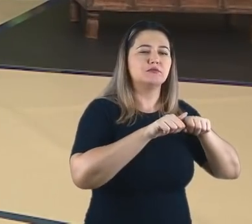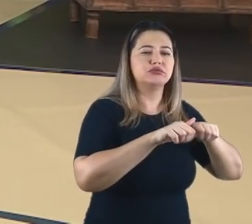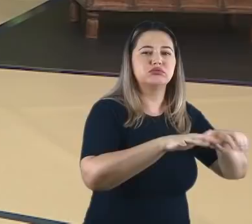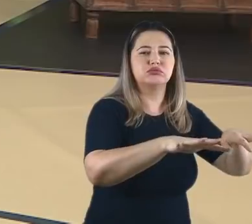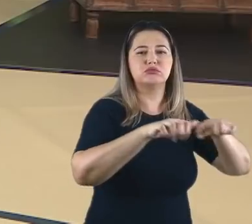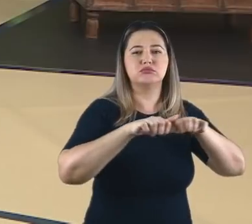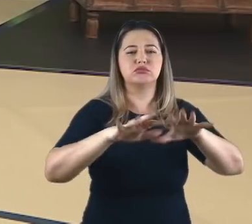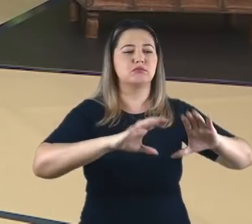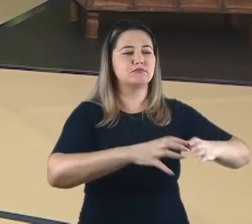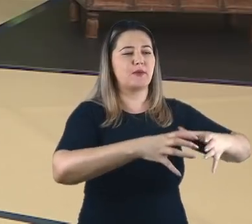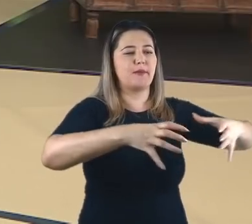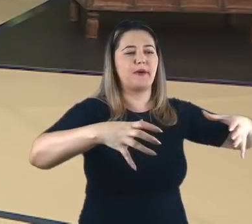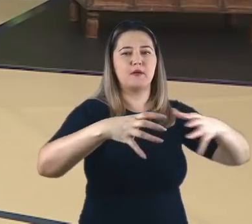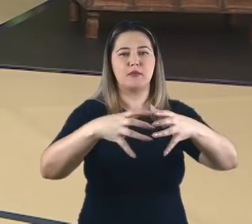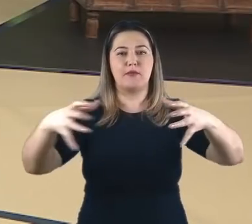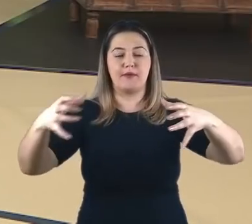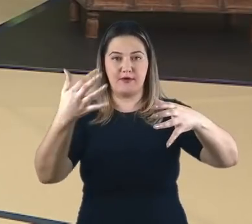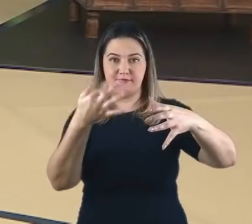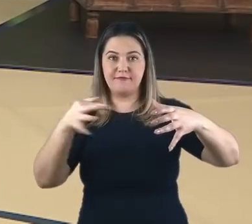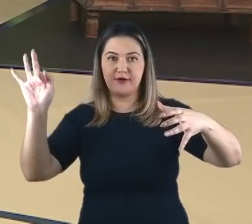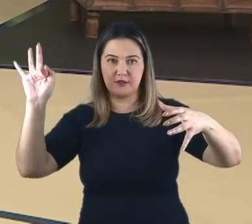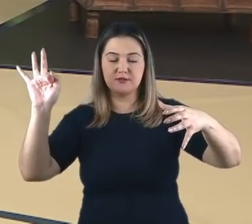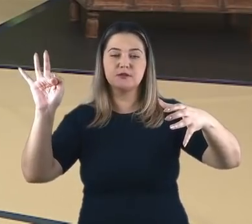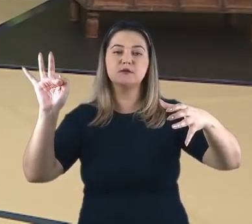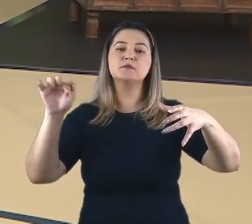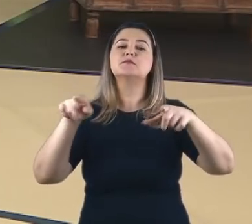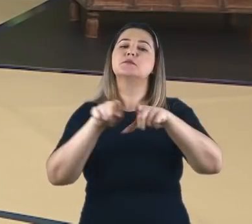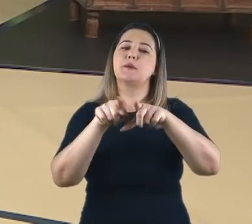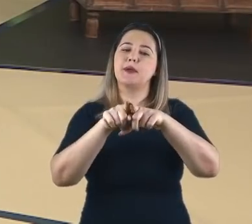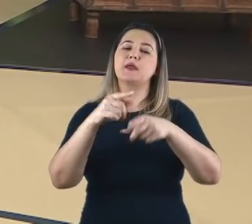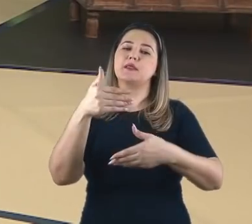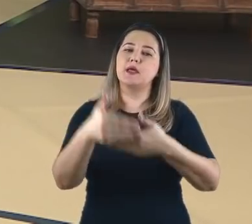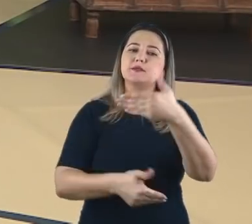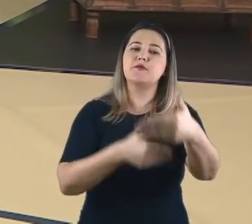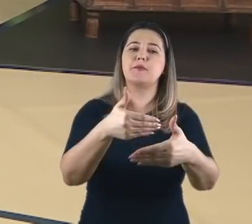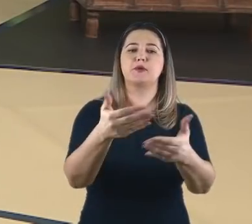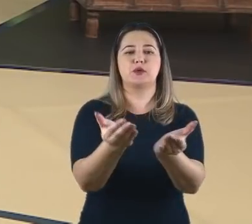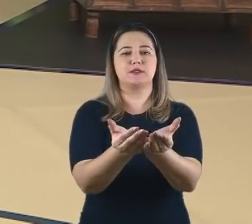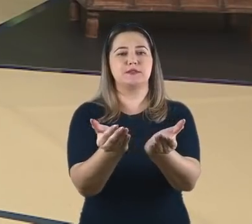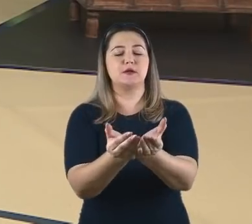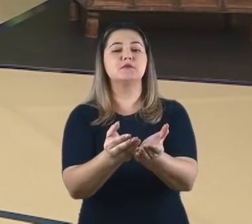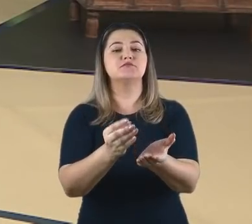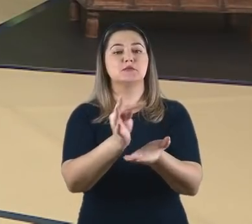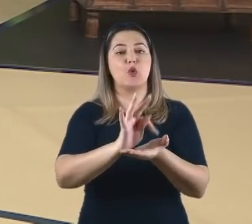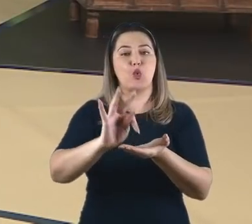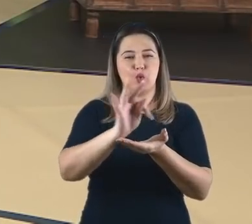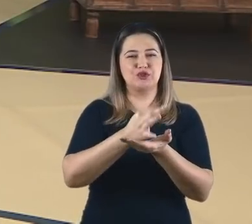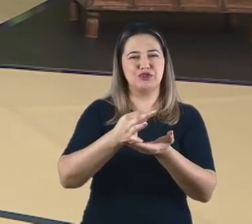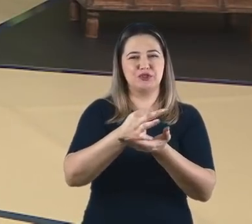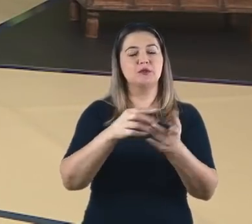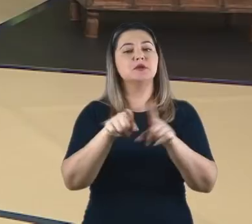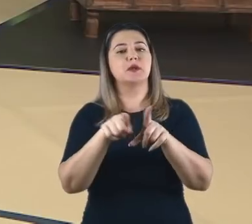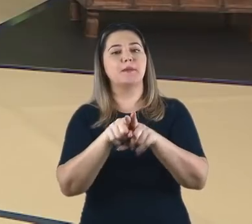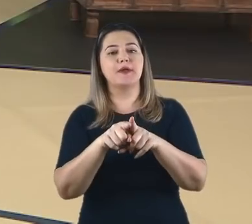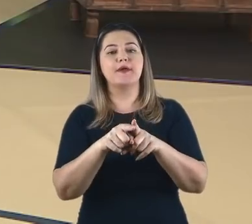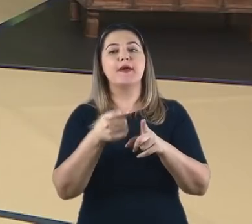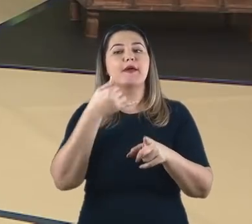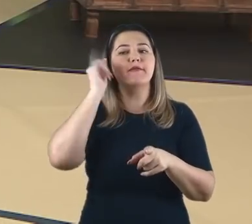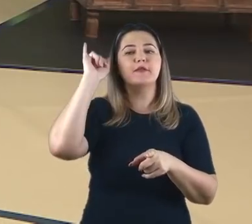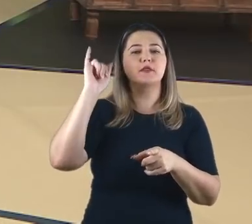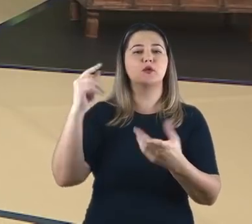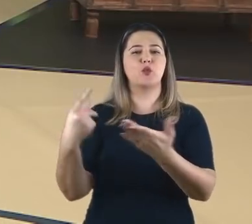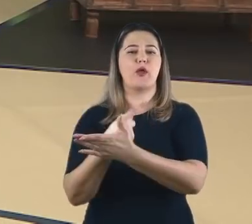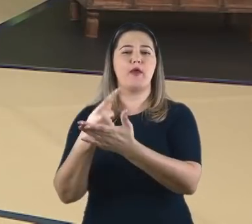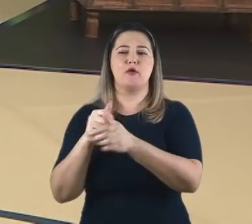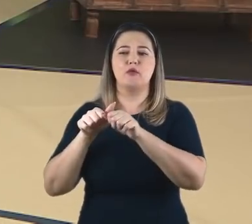nas regiões do sul da França atual e, mais amplamente, para o desenvolvimento da teologia cristã, combatendo a heresia e